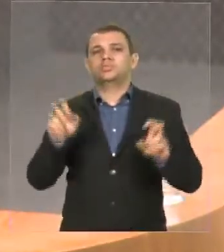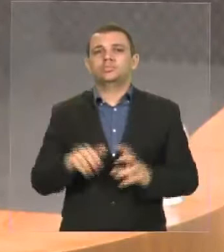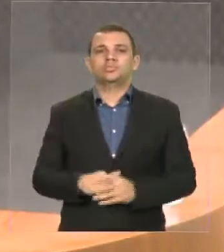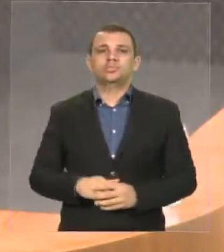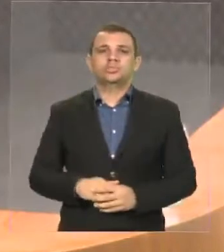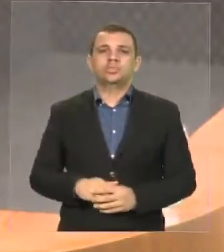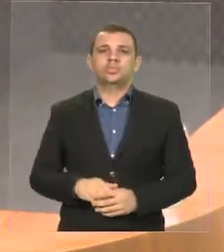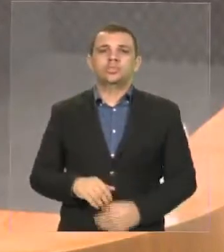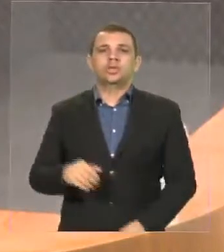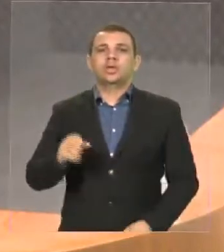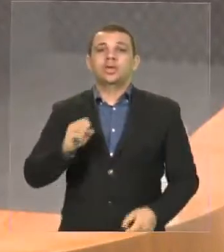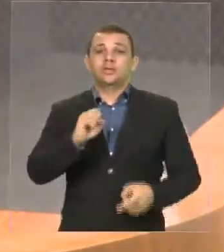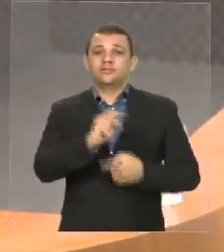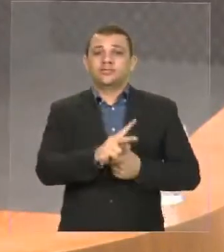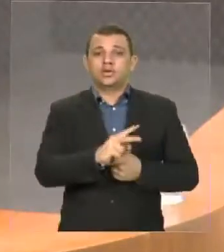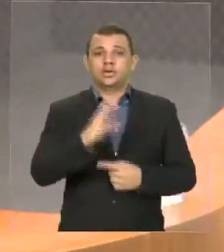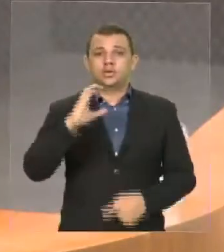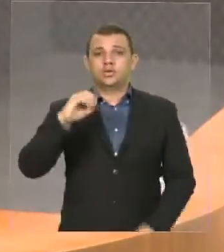cargos comissionados.